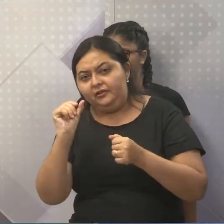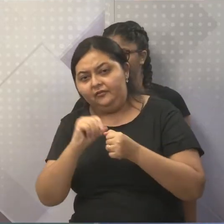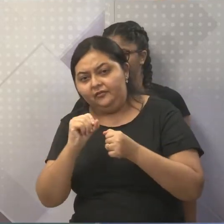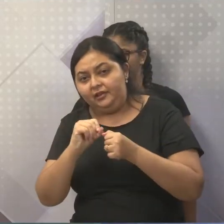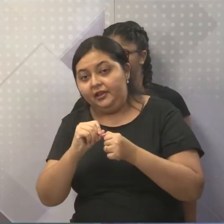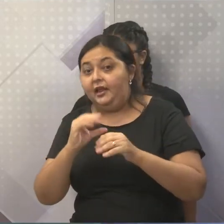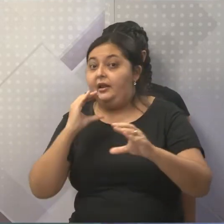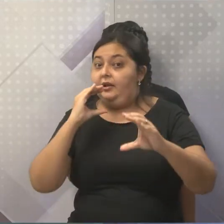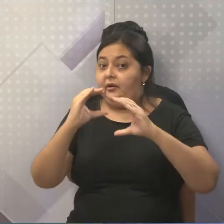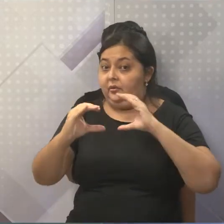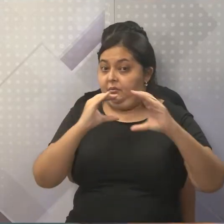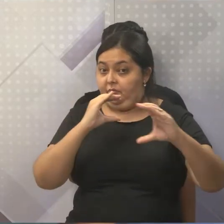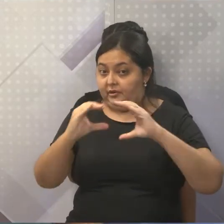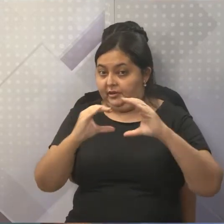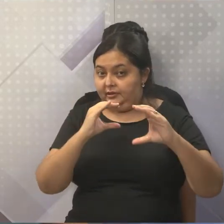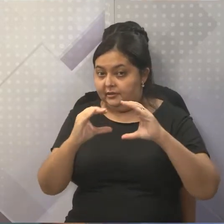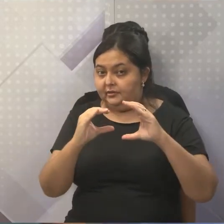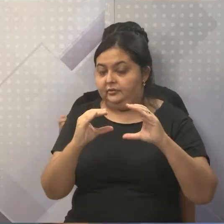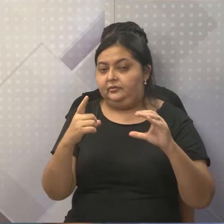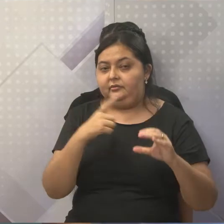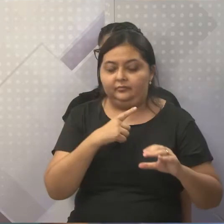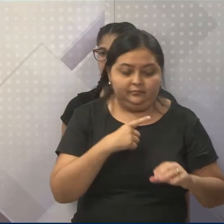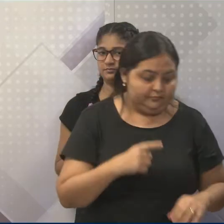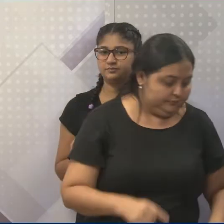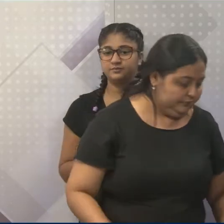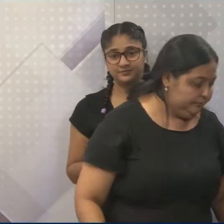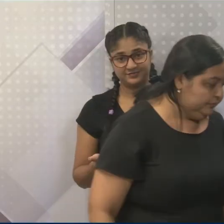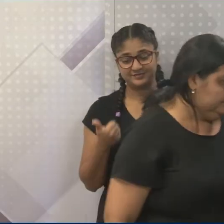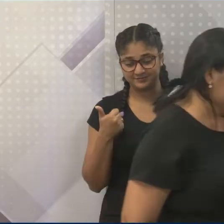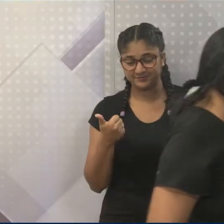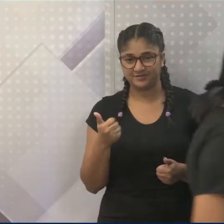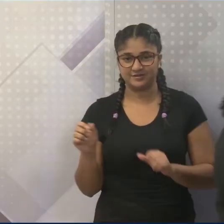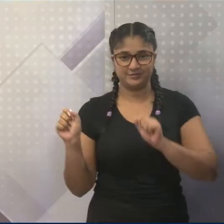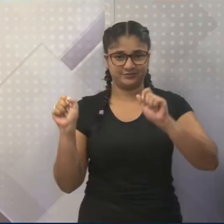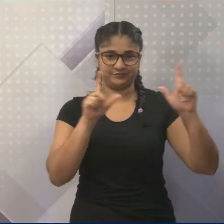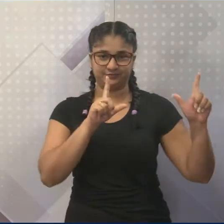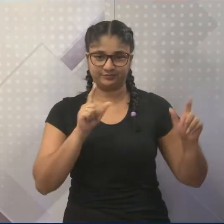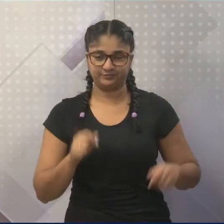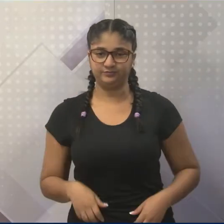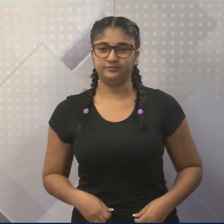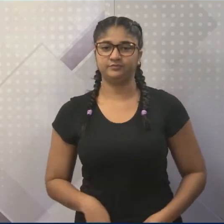comunicação, a estávamos falando nesse instante. Bacana. Vamos para próximo slide agora?